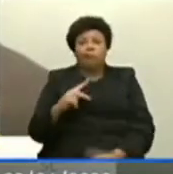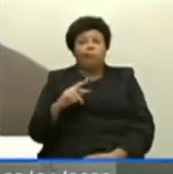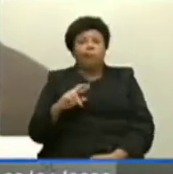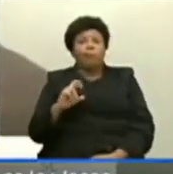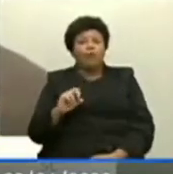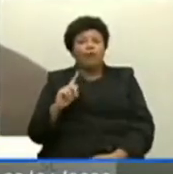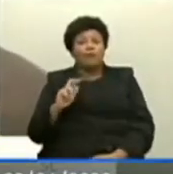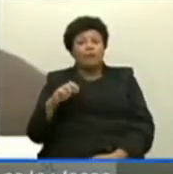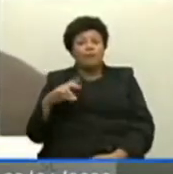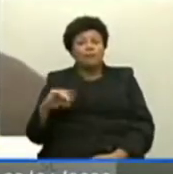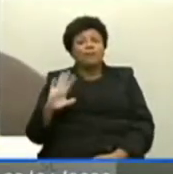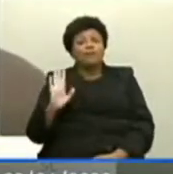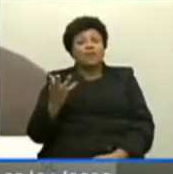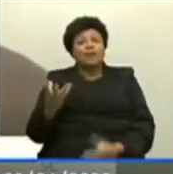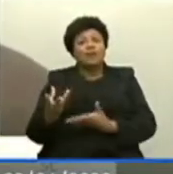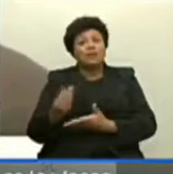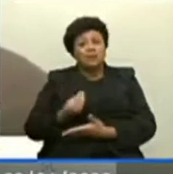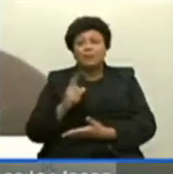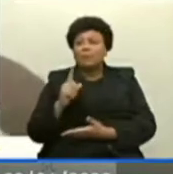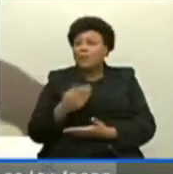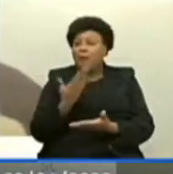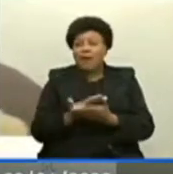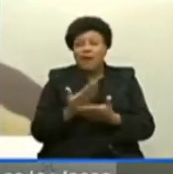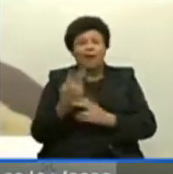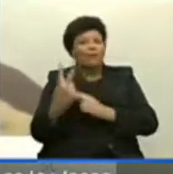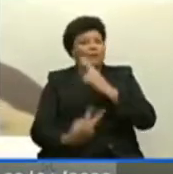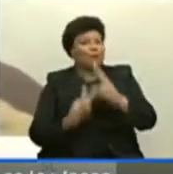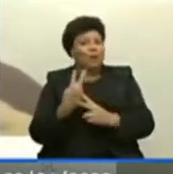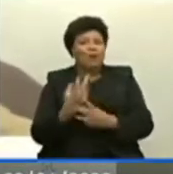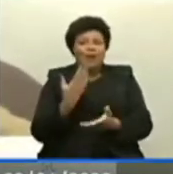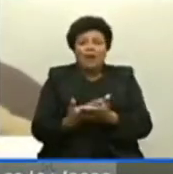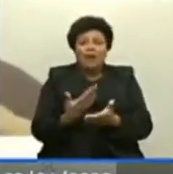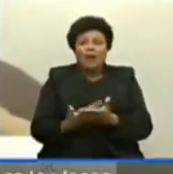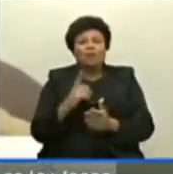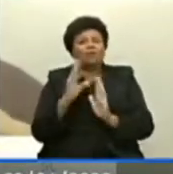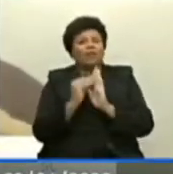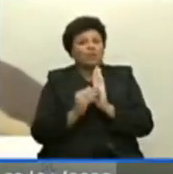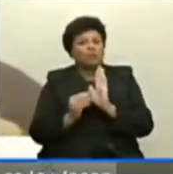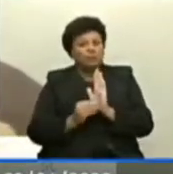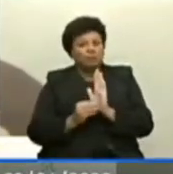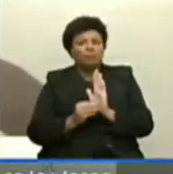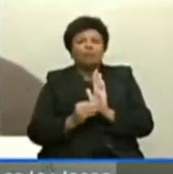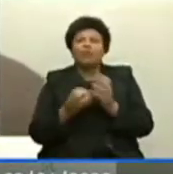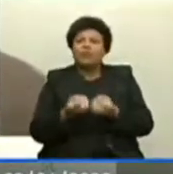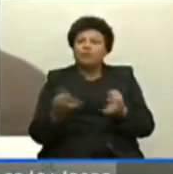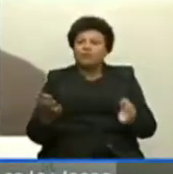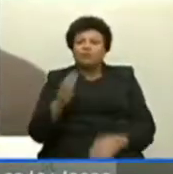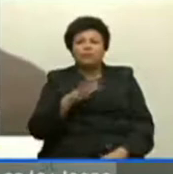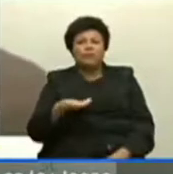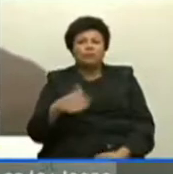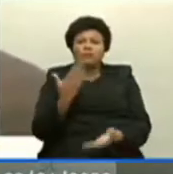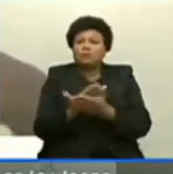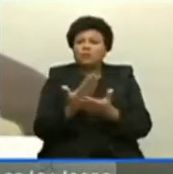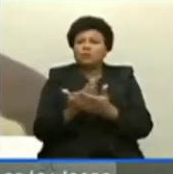ressaltar, porque eu já recebi aqui, não são aulas virtuais, são aulas que estão sendo conteúdos disponibilizados para os alunos estudarem em